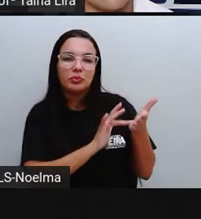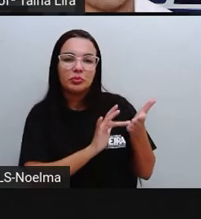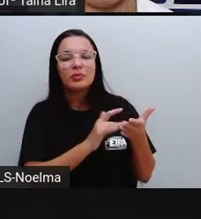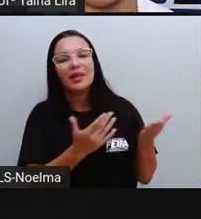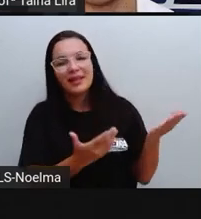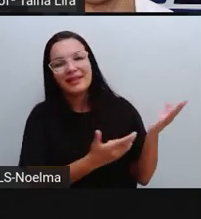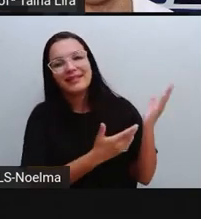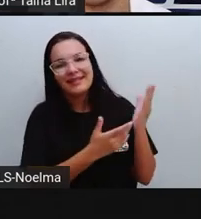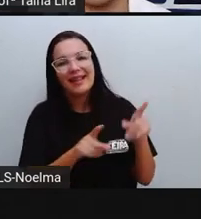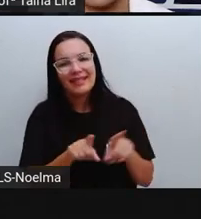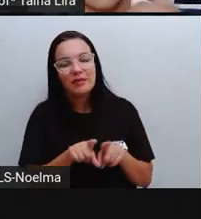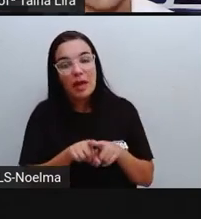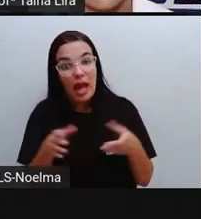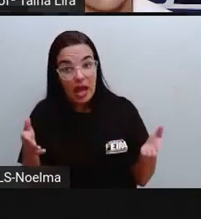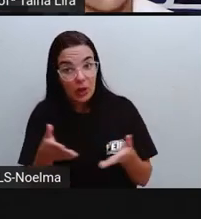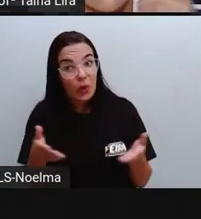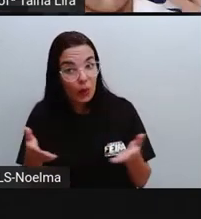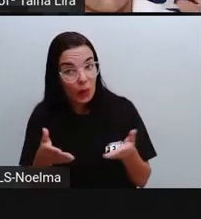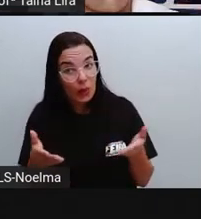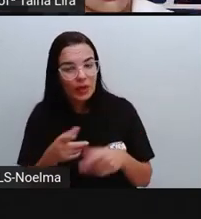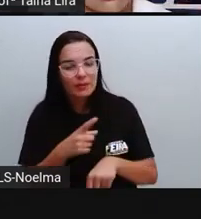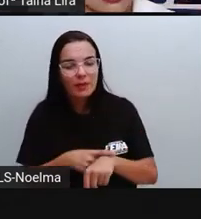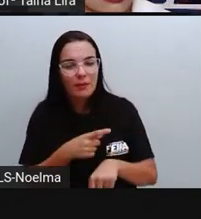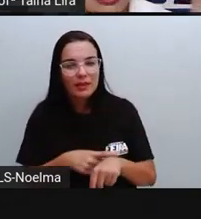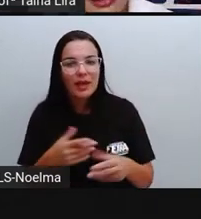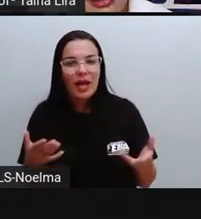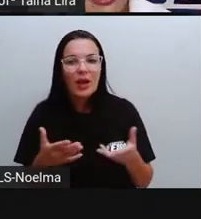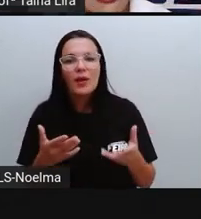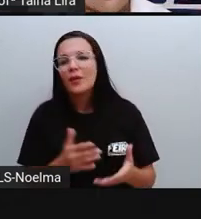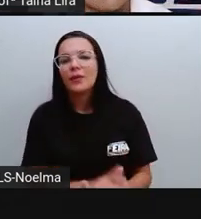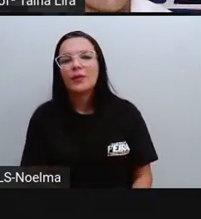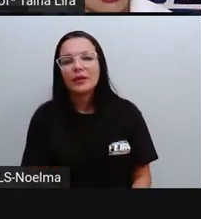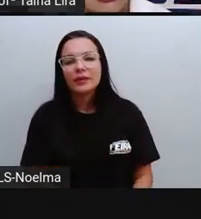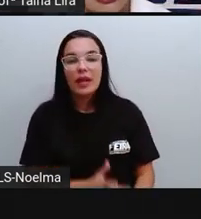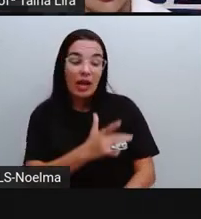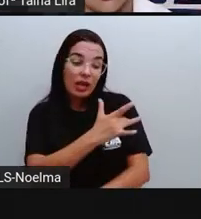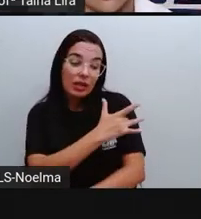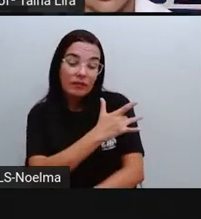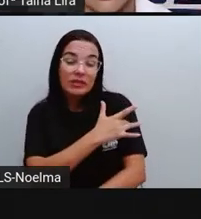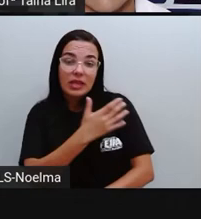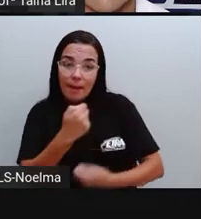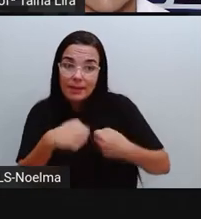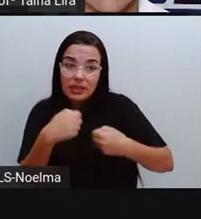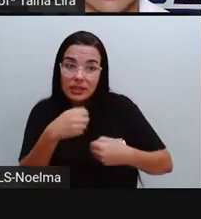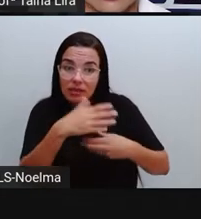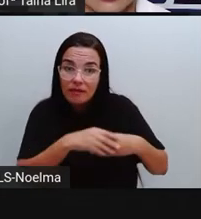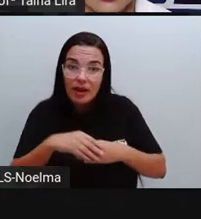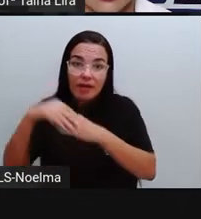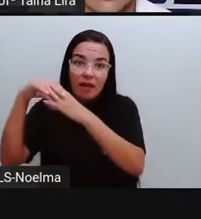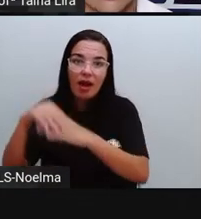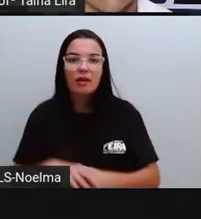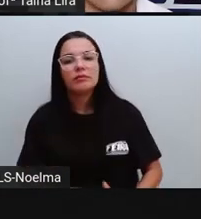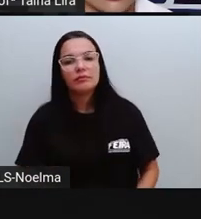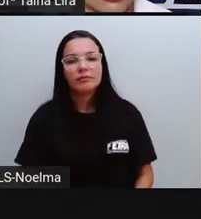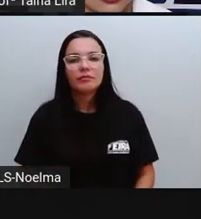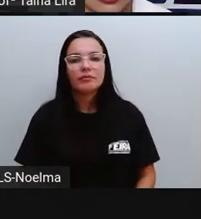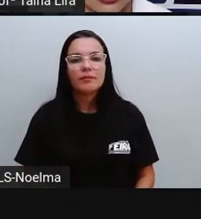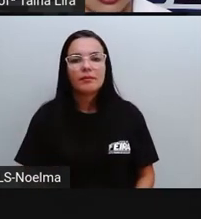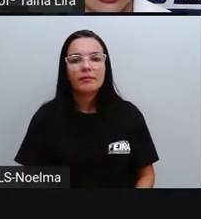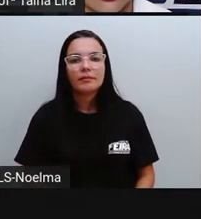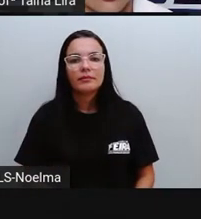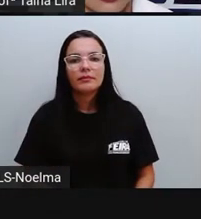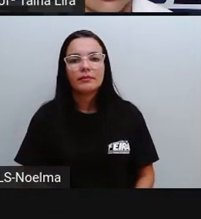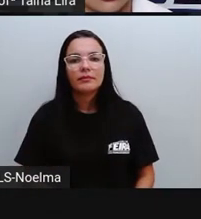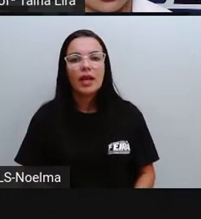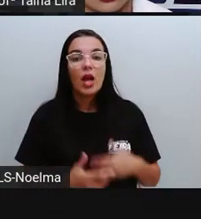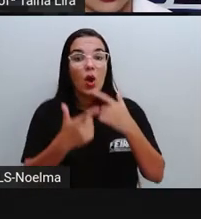aí é uma forma de convencer. Poxa, tem que levar pra vacinar ou pra criança, como ficou, né? Olha aqui outro,